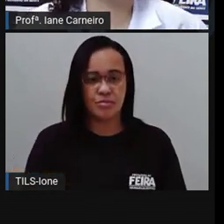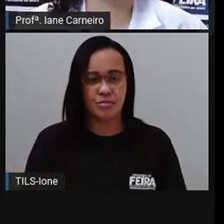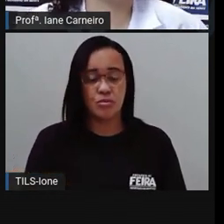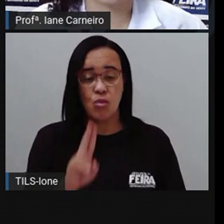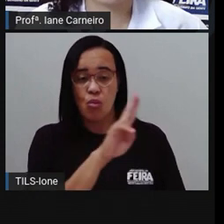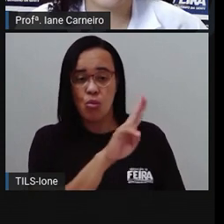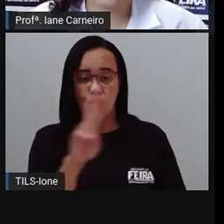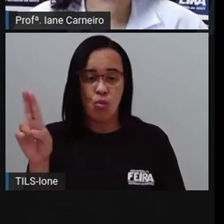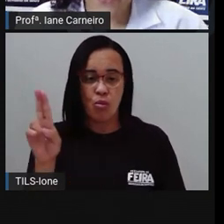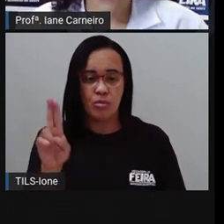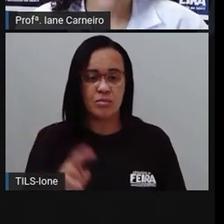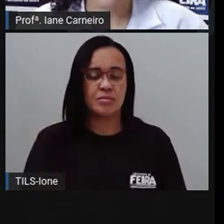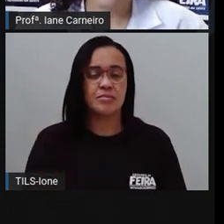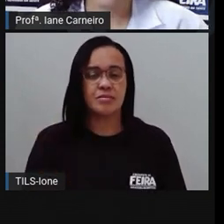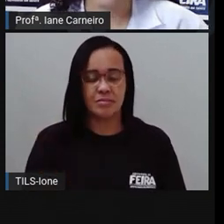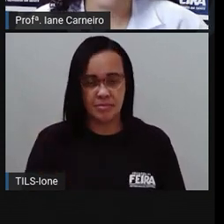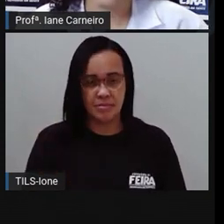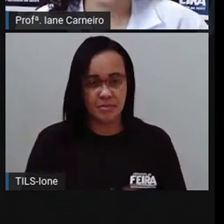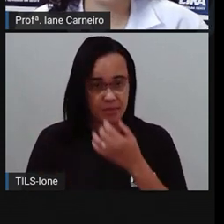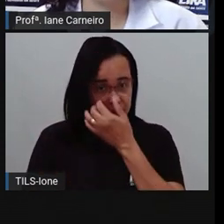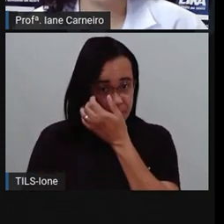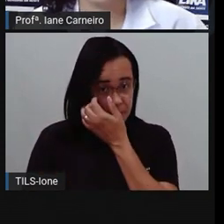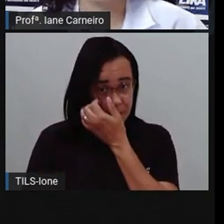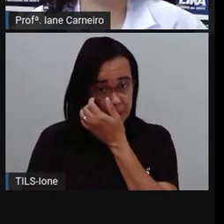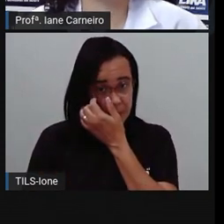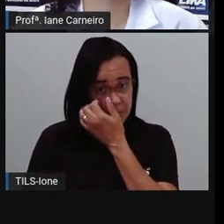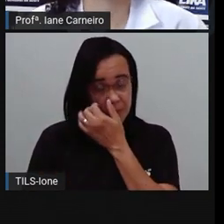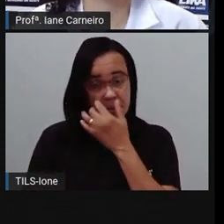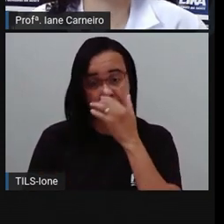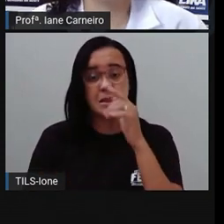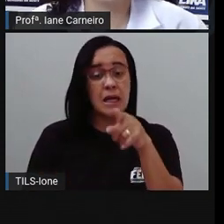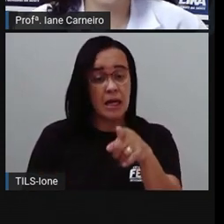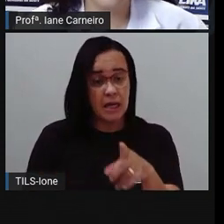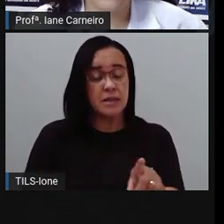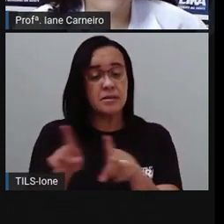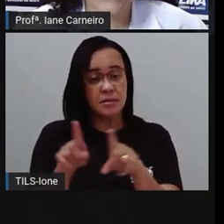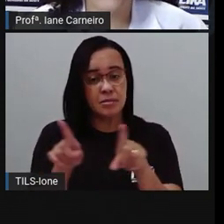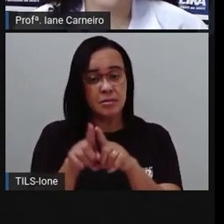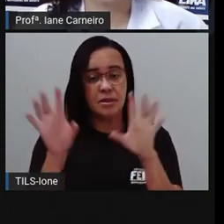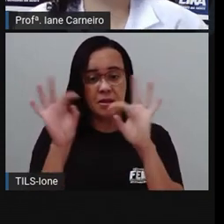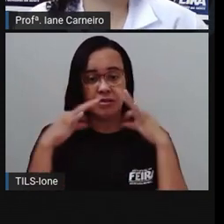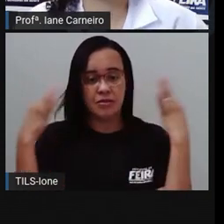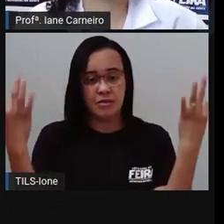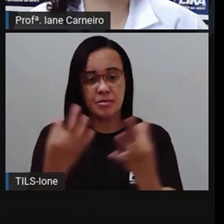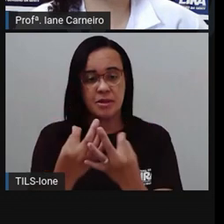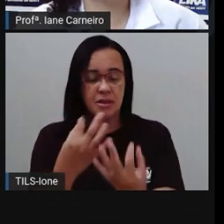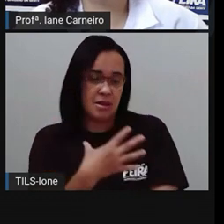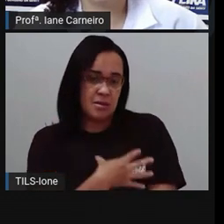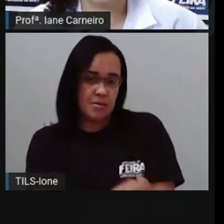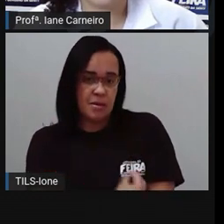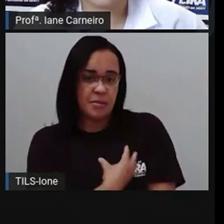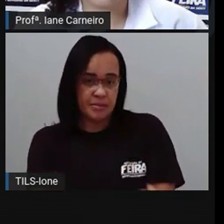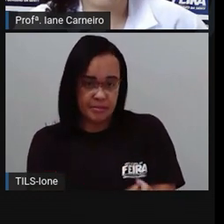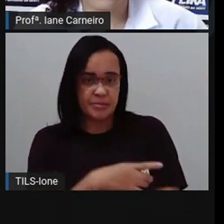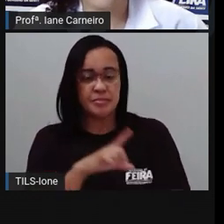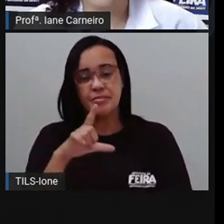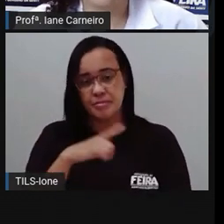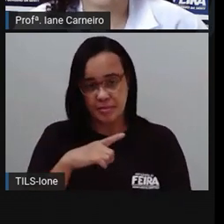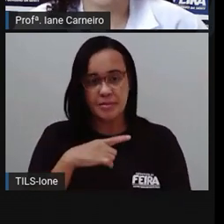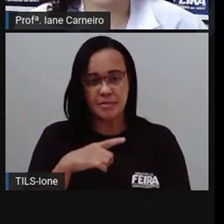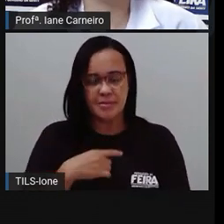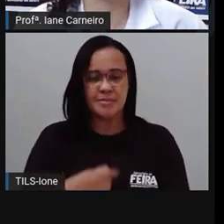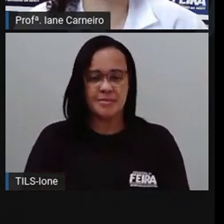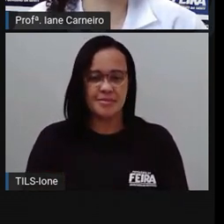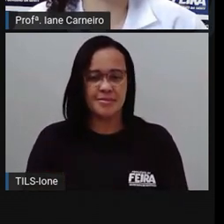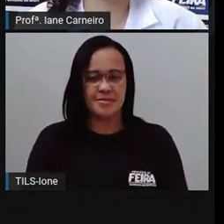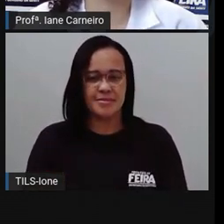jumento, tá certo? E ele é também um mamífero parente do cavalo, como